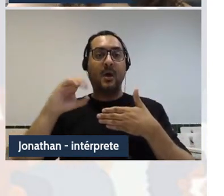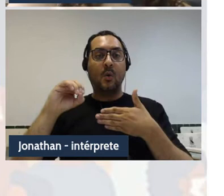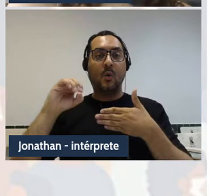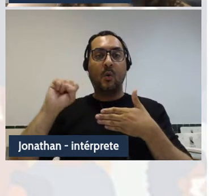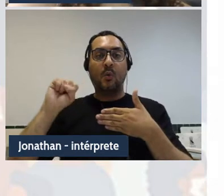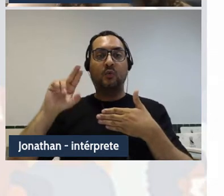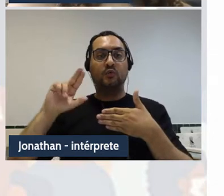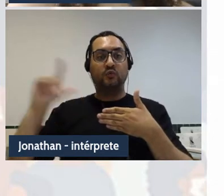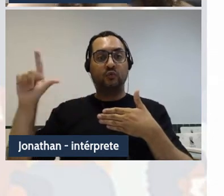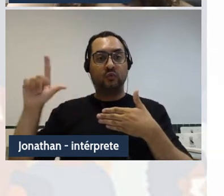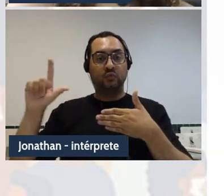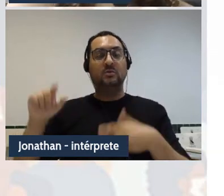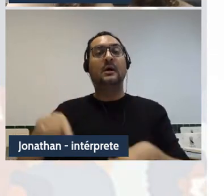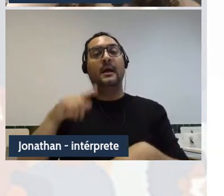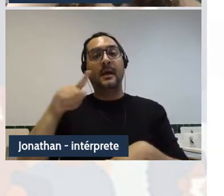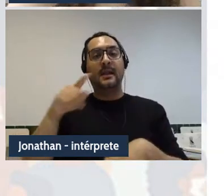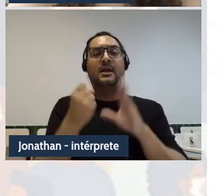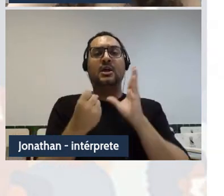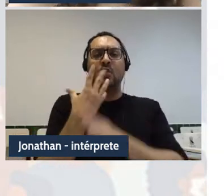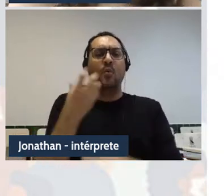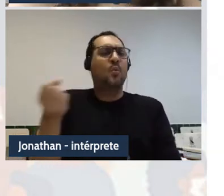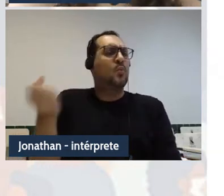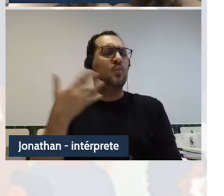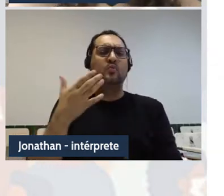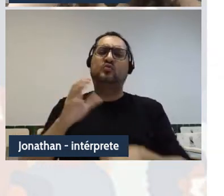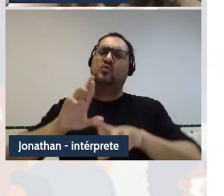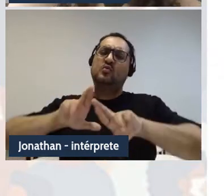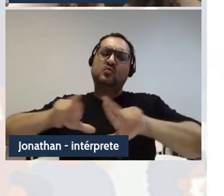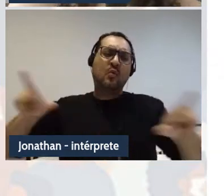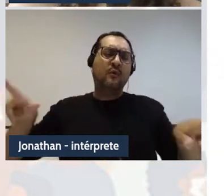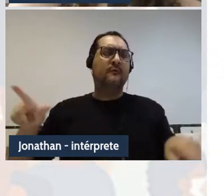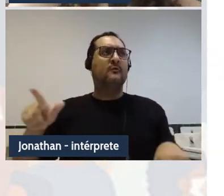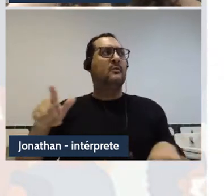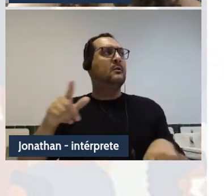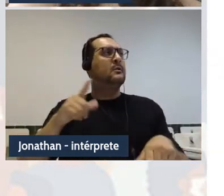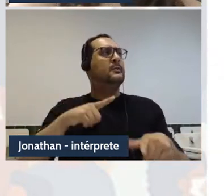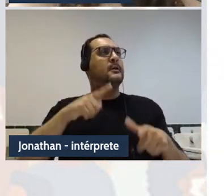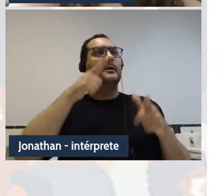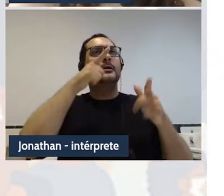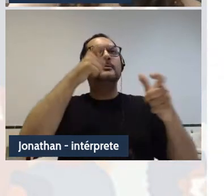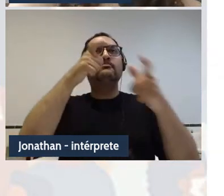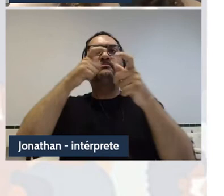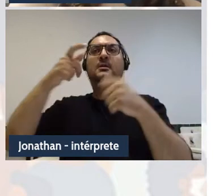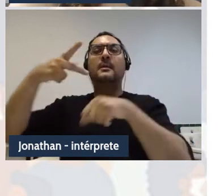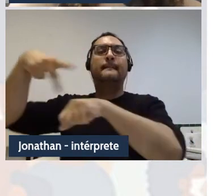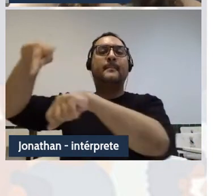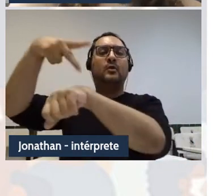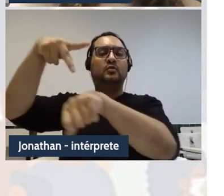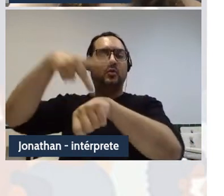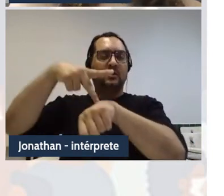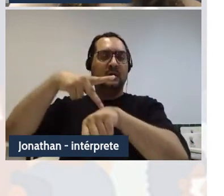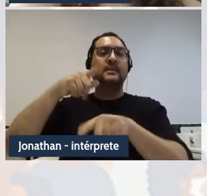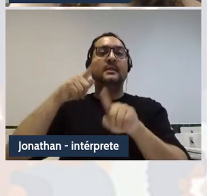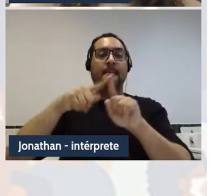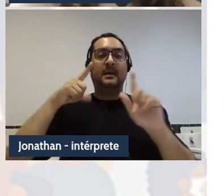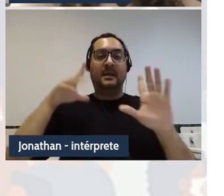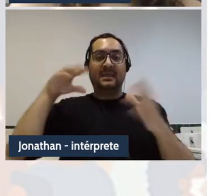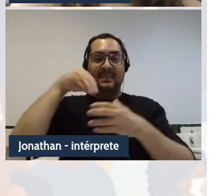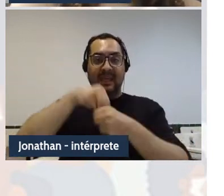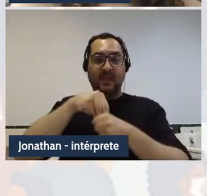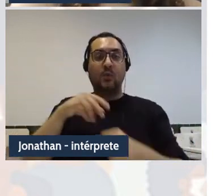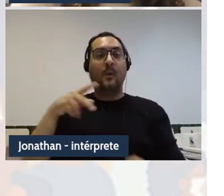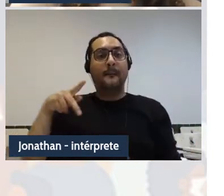intuito, foram criados cursos inovadores em áreas de interesse mútuo dos países, além de ter um corpo institucional formado por